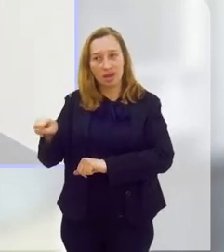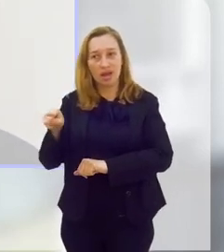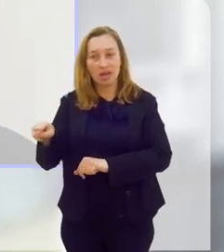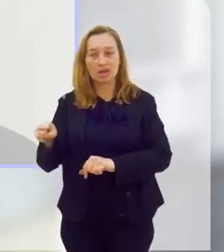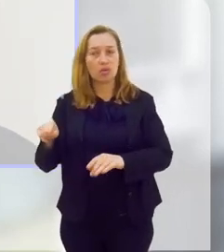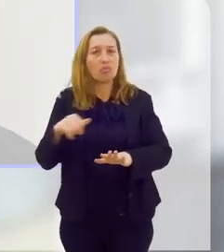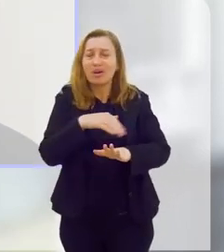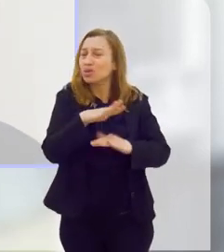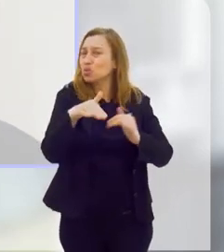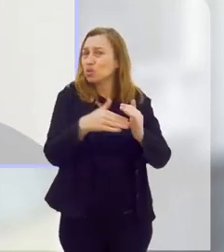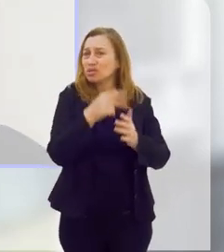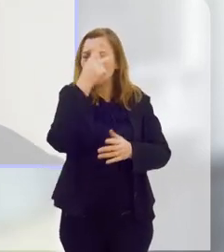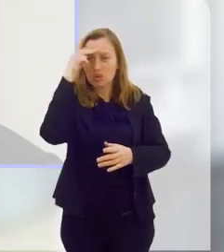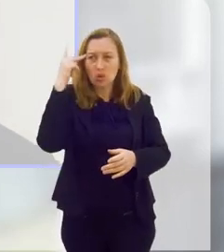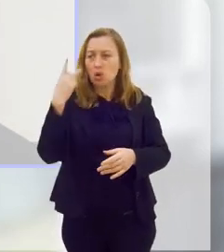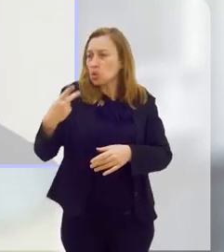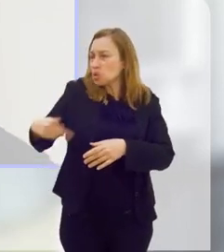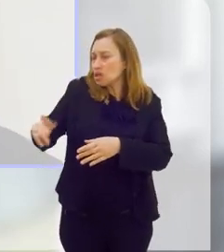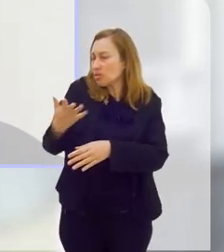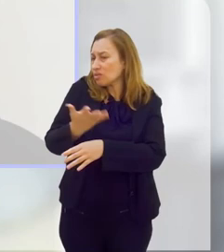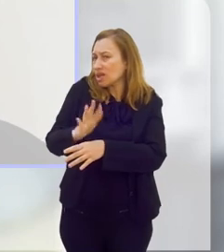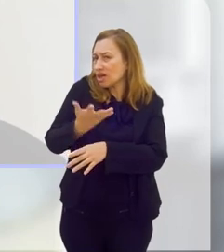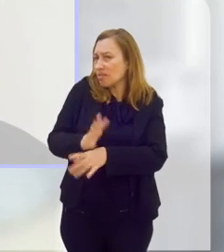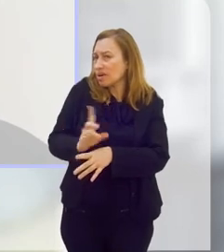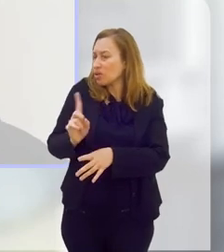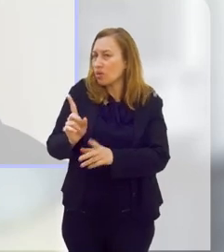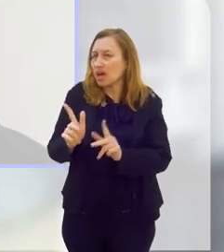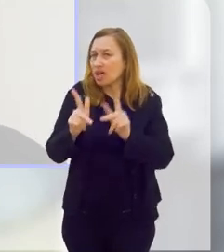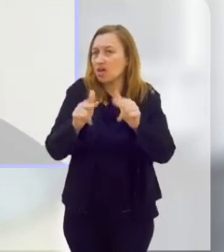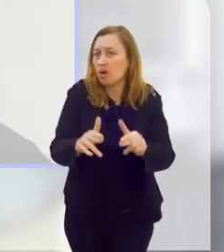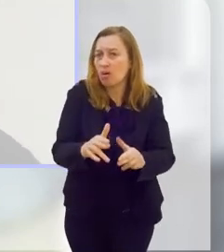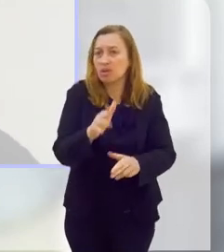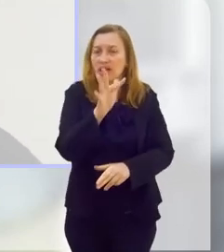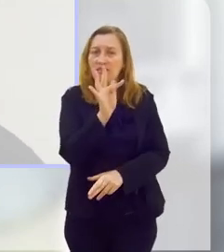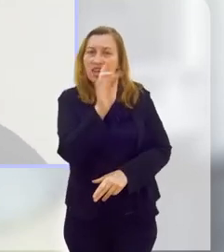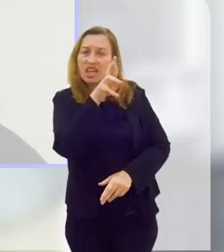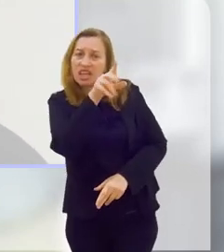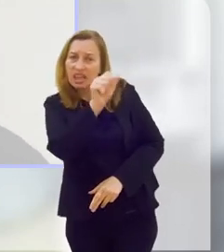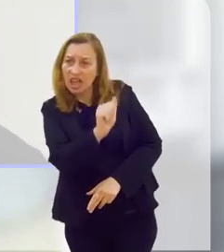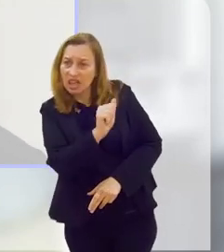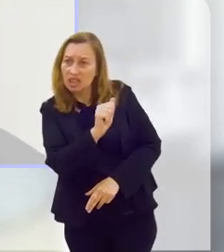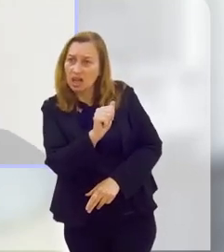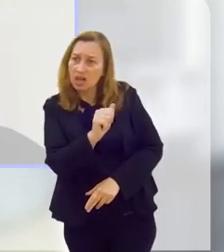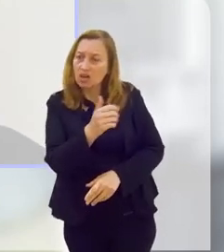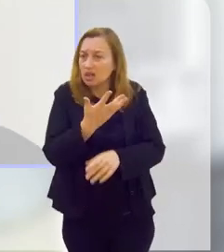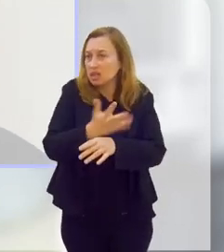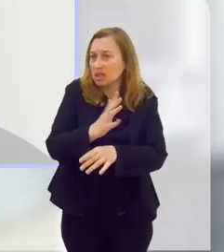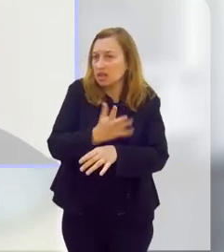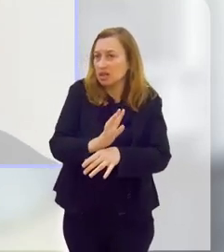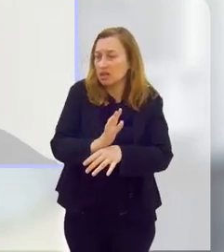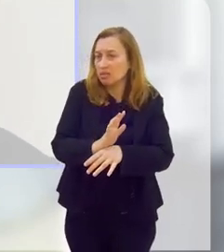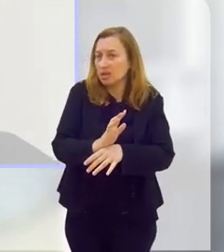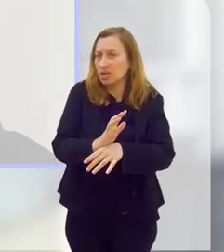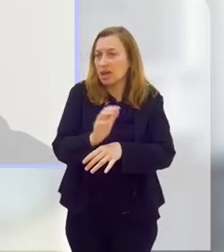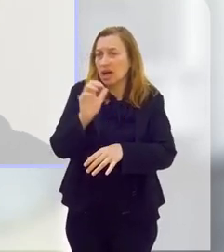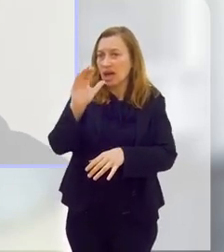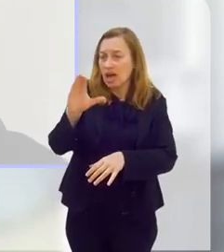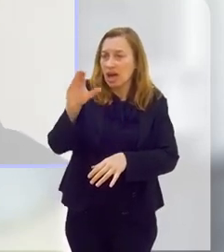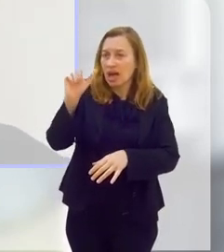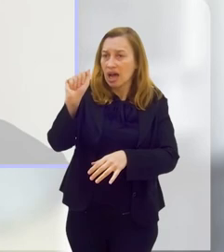todo mundo, sabe? O seu treinamento não é igual ao treinamento da Fernanda, não é igual ao treinamento de um